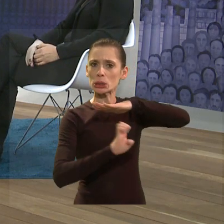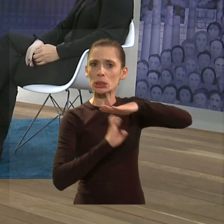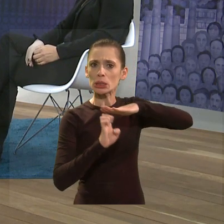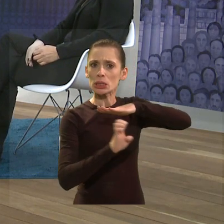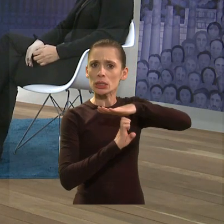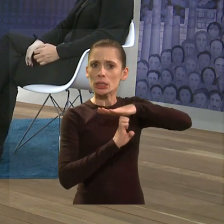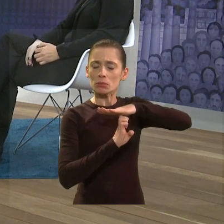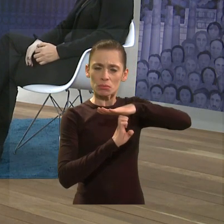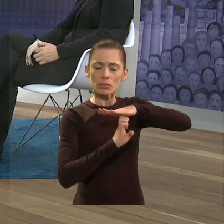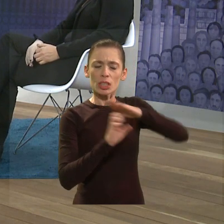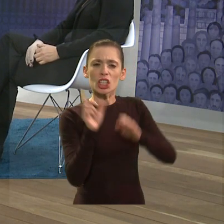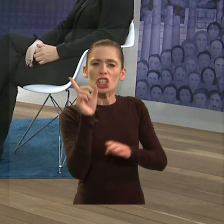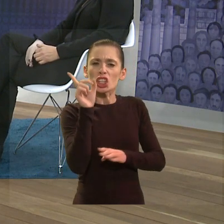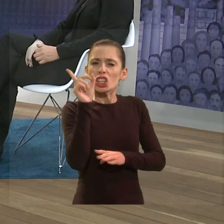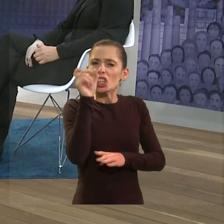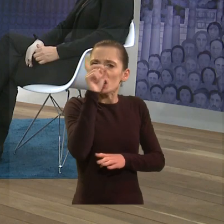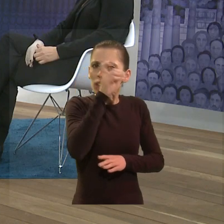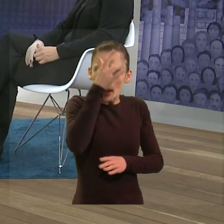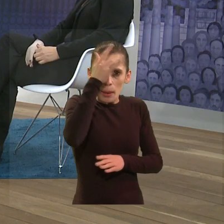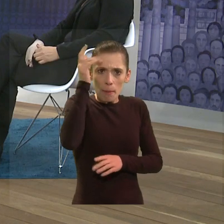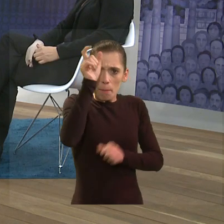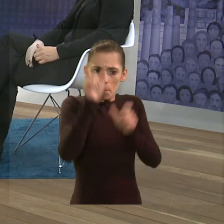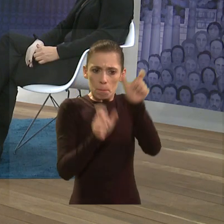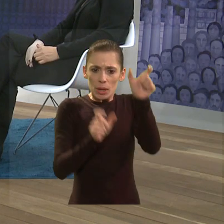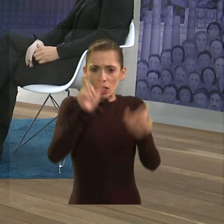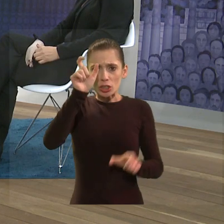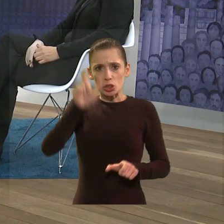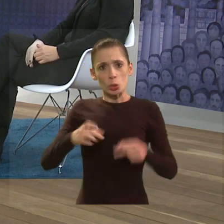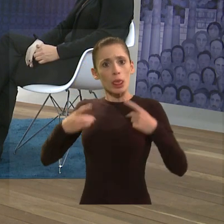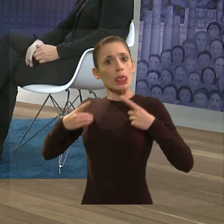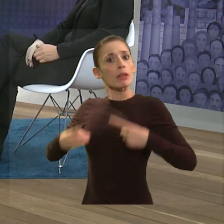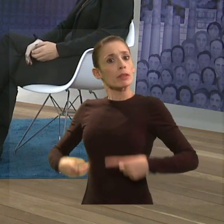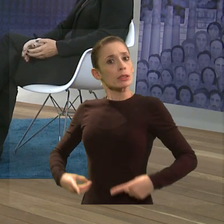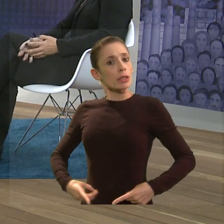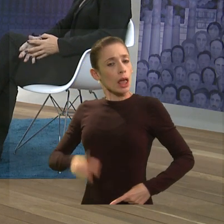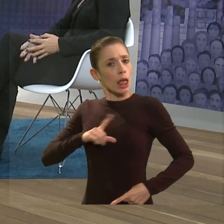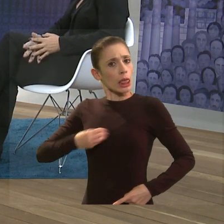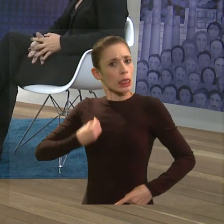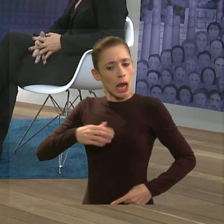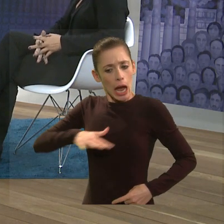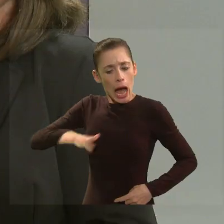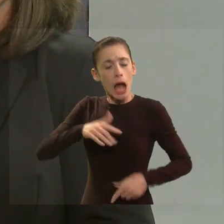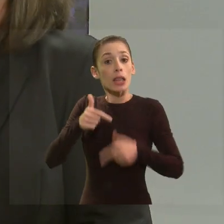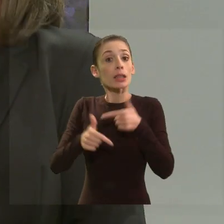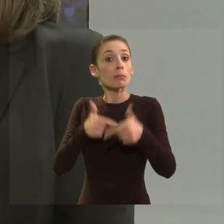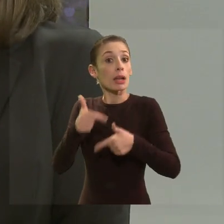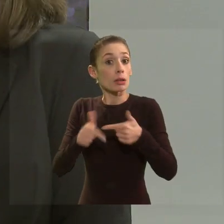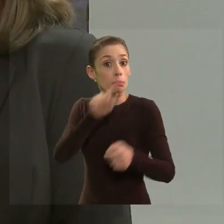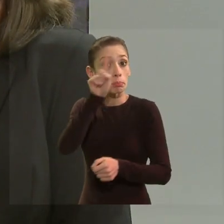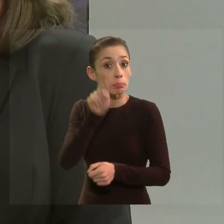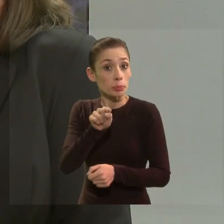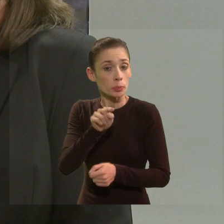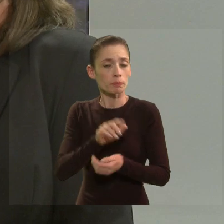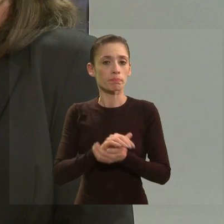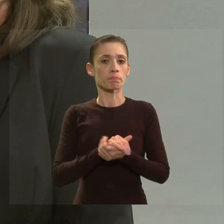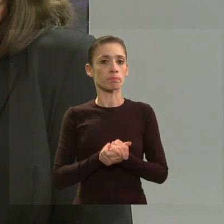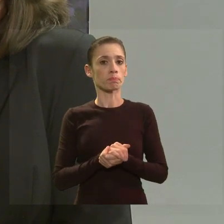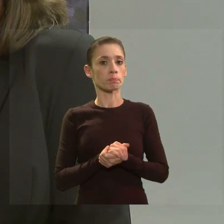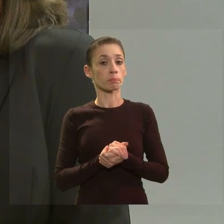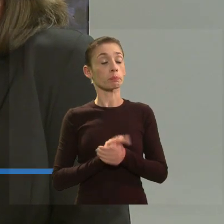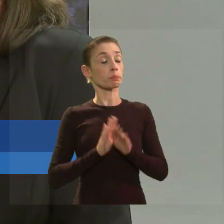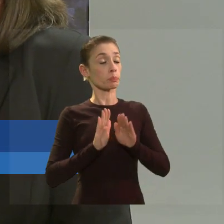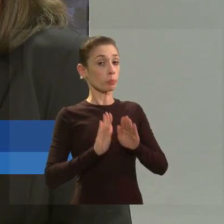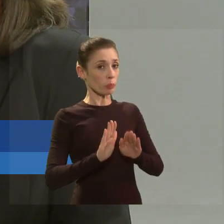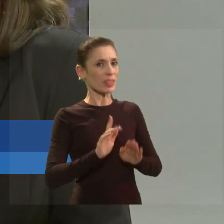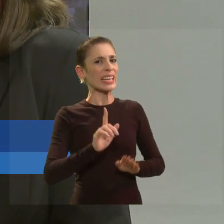dificuldades que uma pessoa com deficiência encontra nesse âmbito? Além do preconceito, né, porque existe preconceito